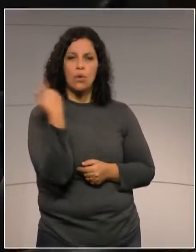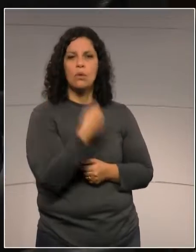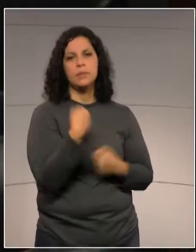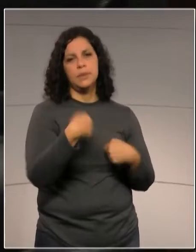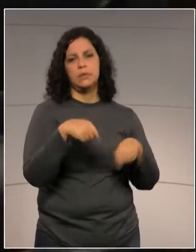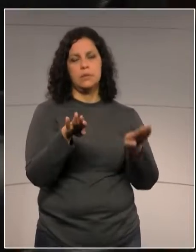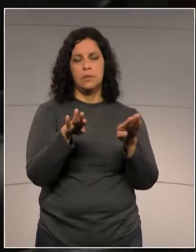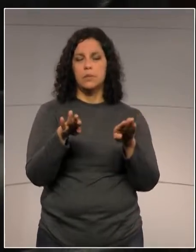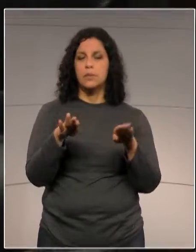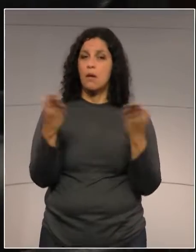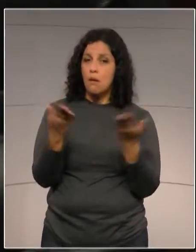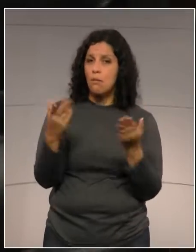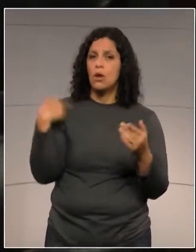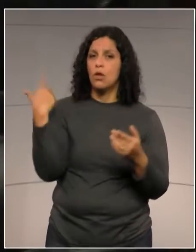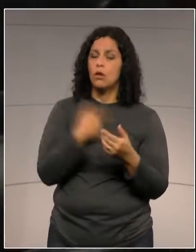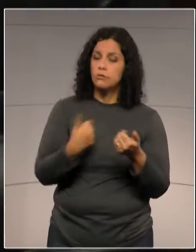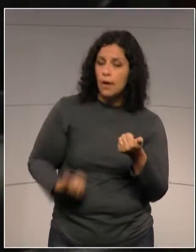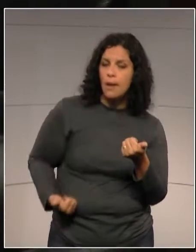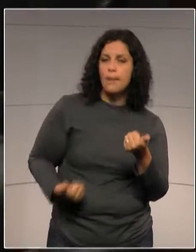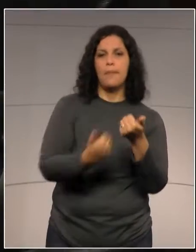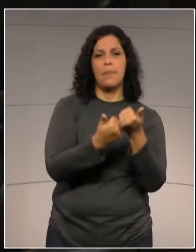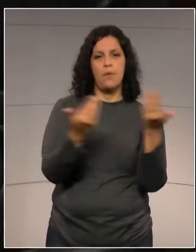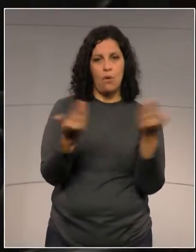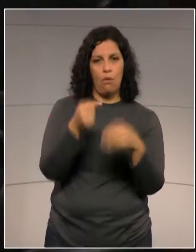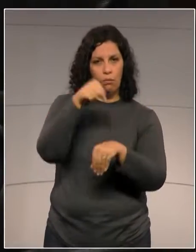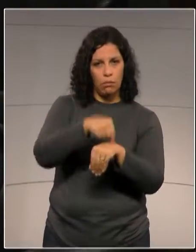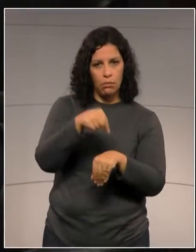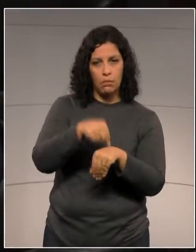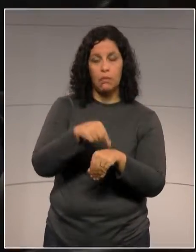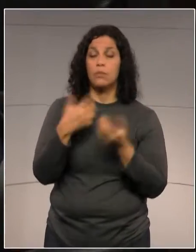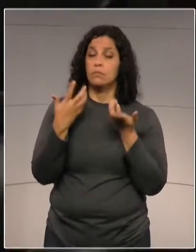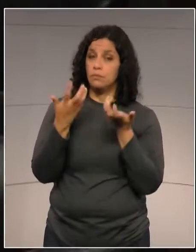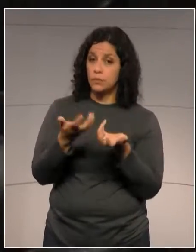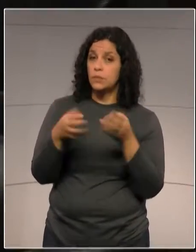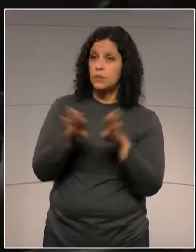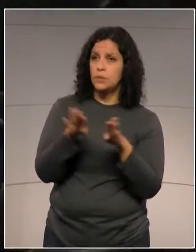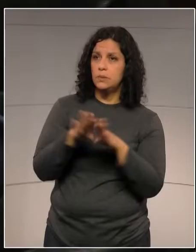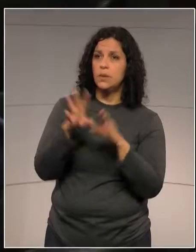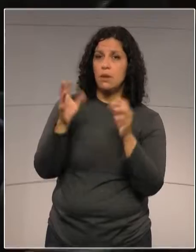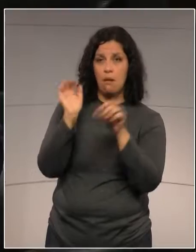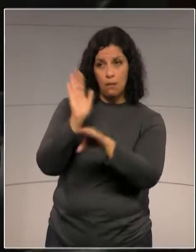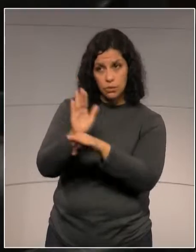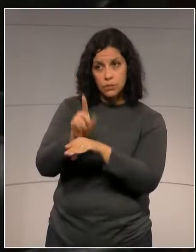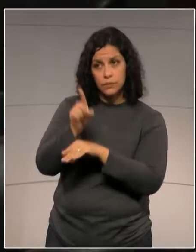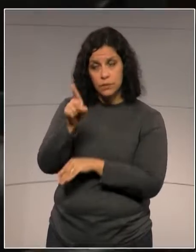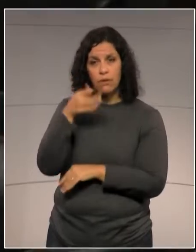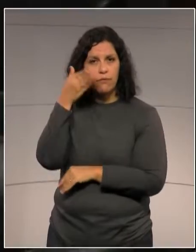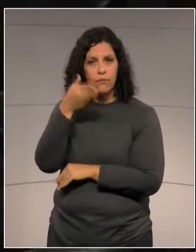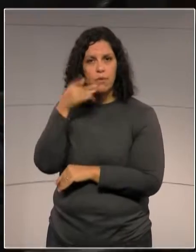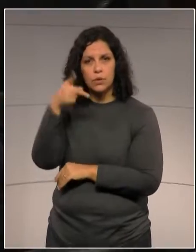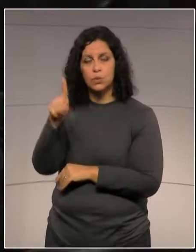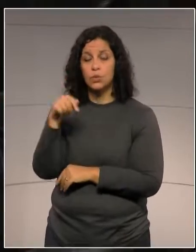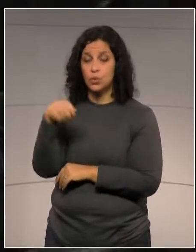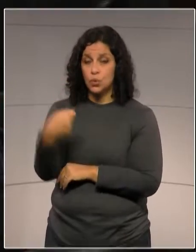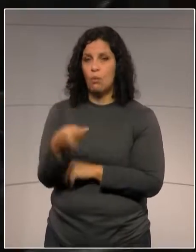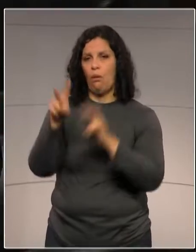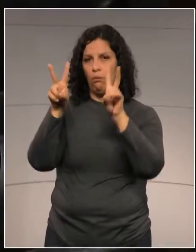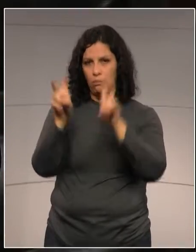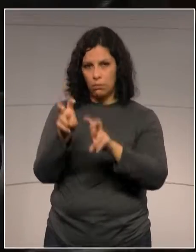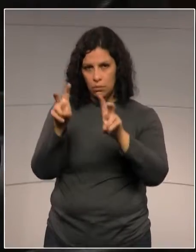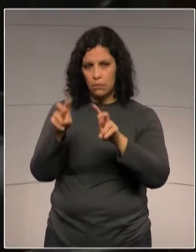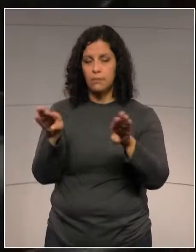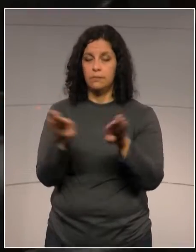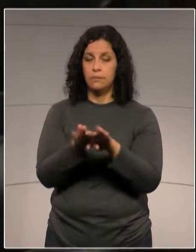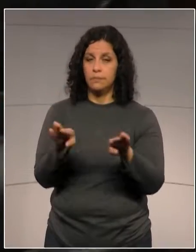precisamos nos somar nesse momento. Quero me somar à Vossa Excelência nesse pronunciamento e